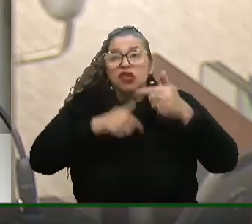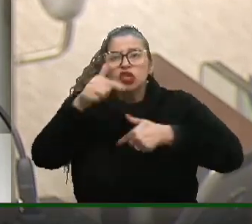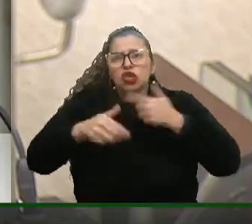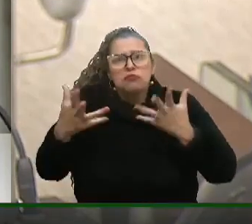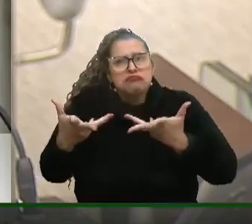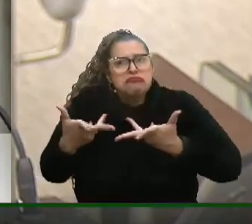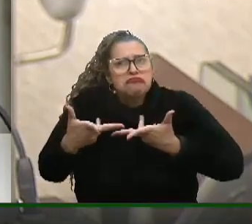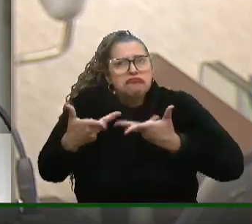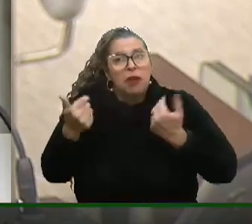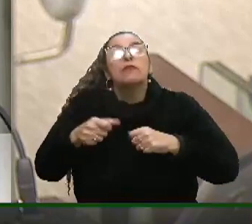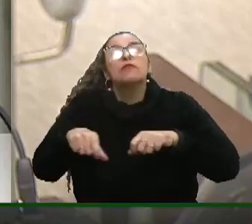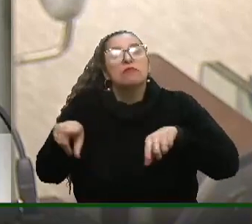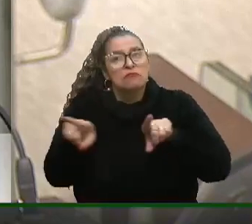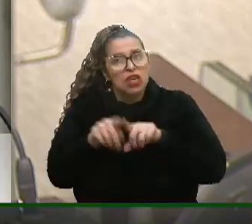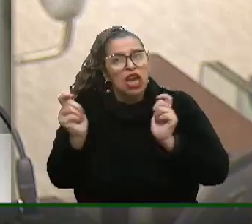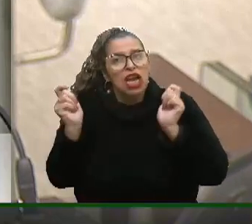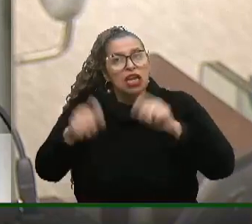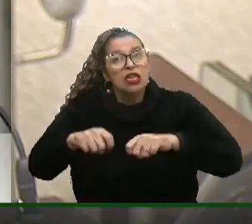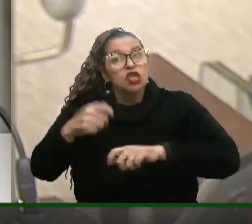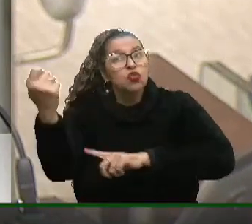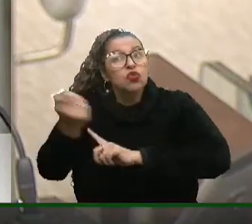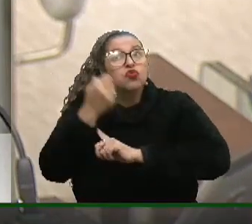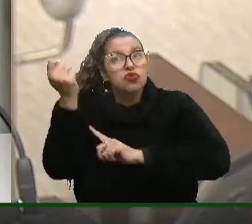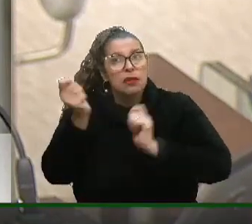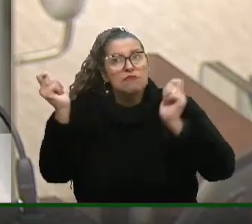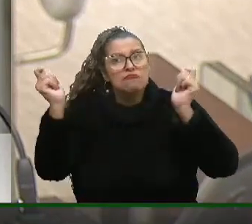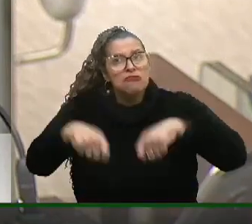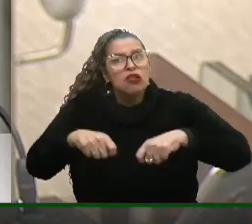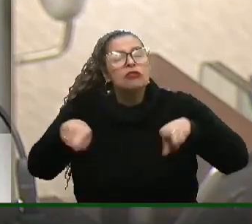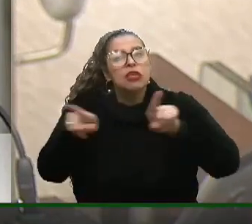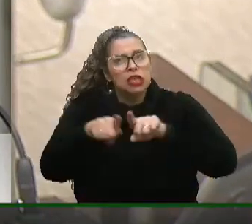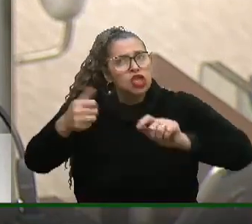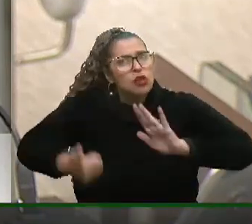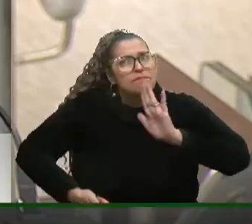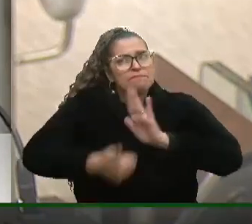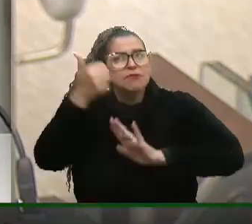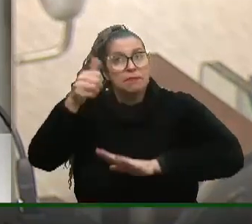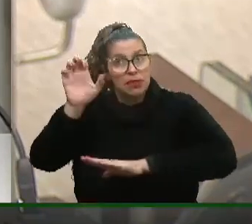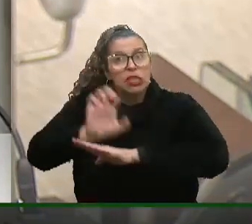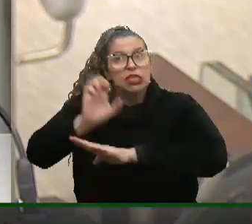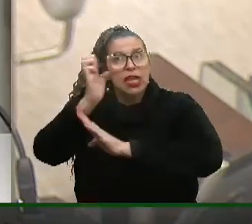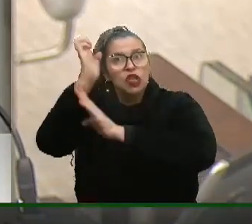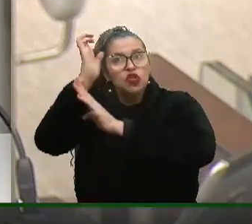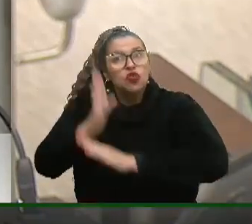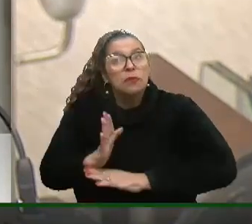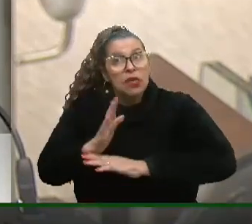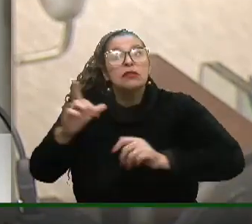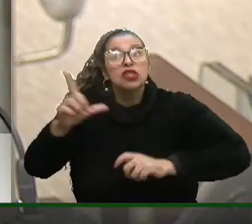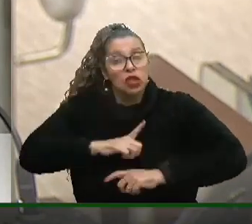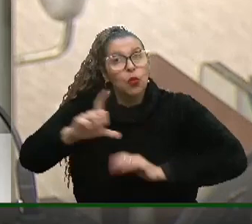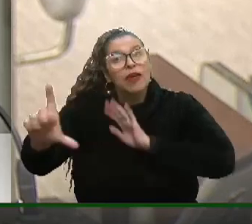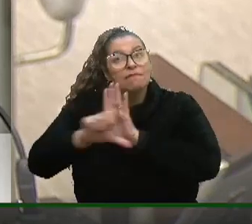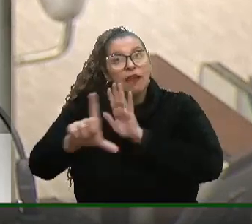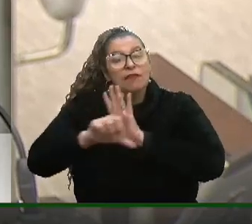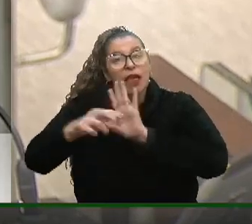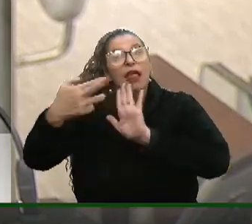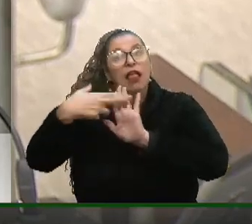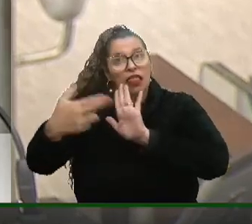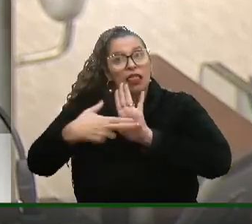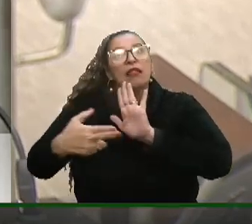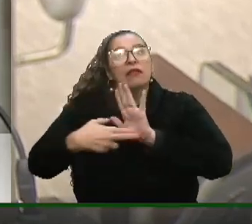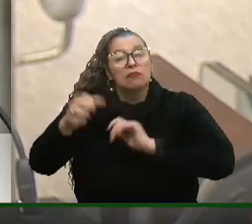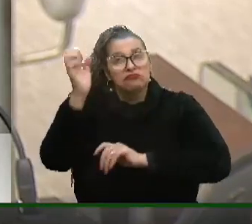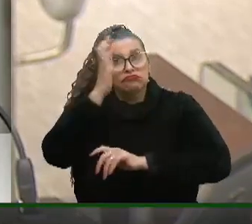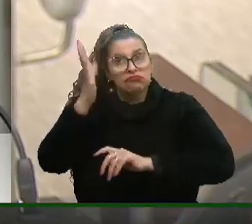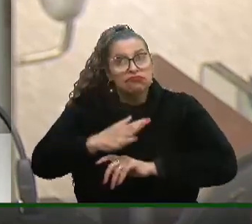extraordinário para garantir que o Rio Grande do Sul pudesse ser o primeiro Estado do Brasil a ter essa lei regulamentada em âmbito